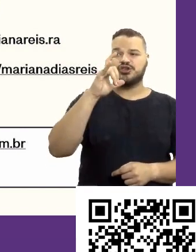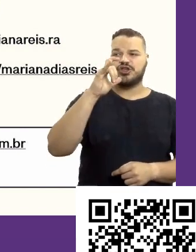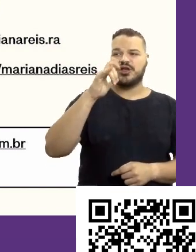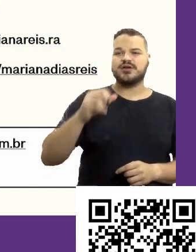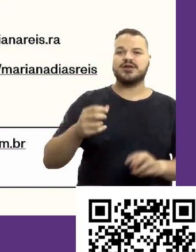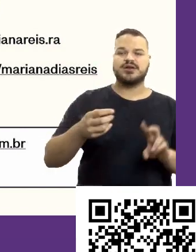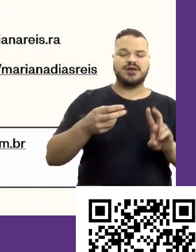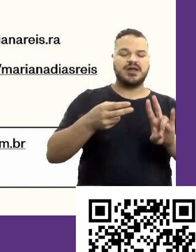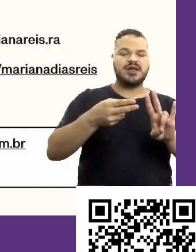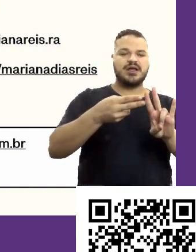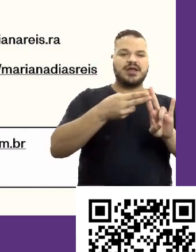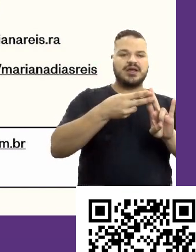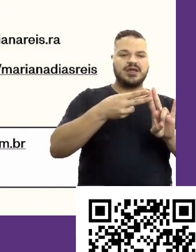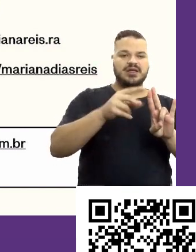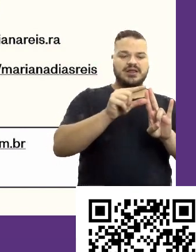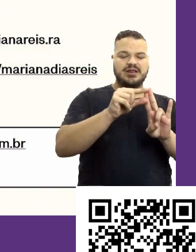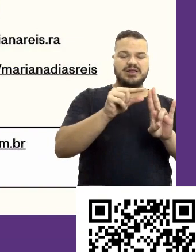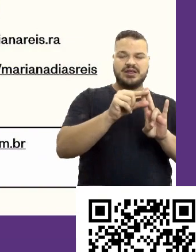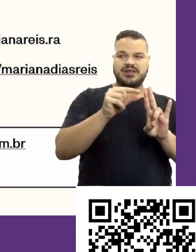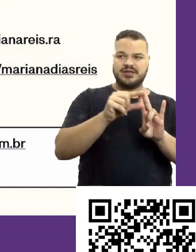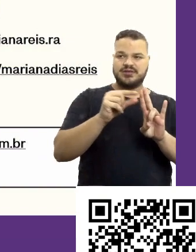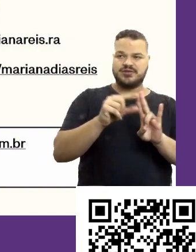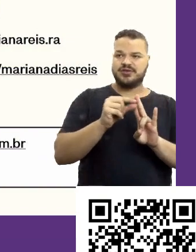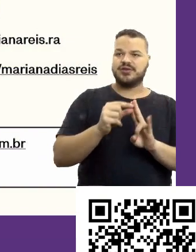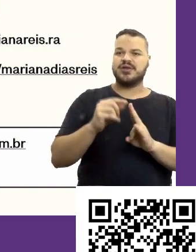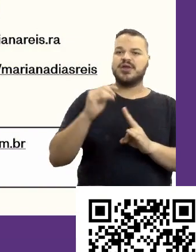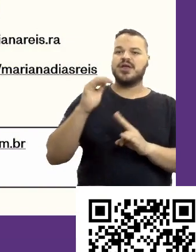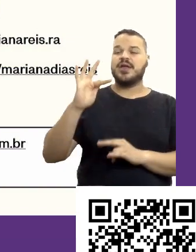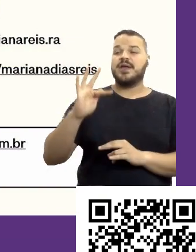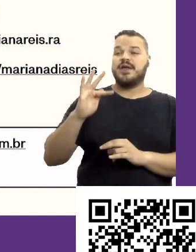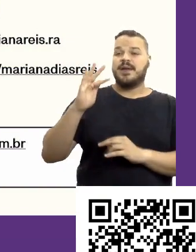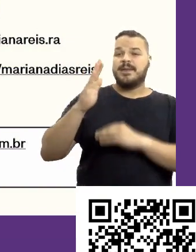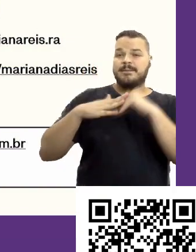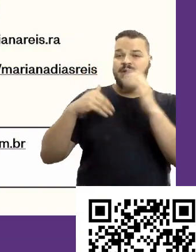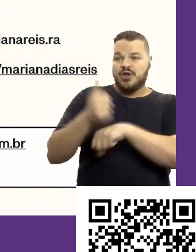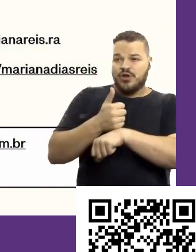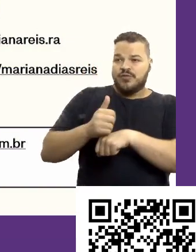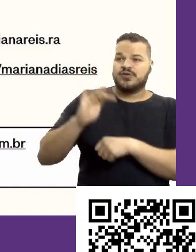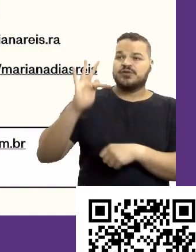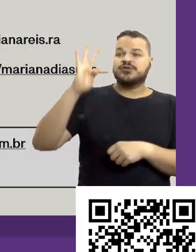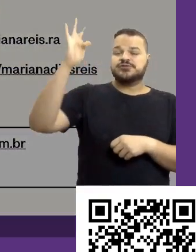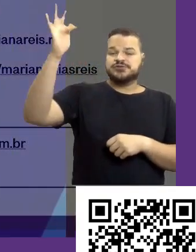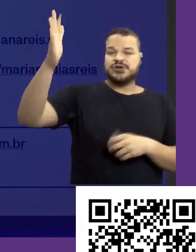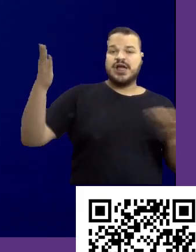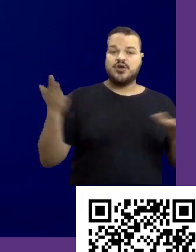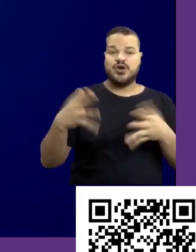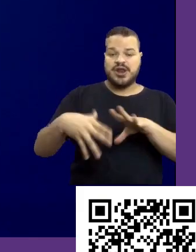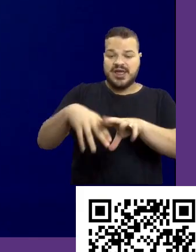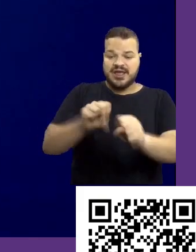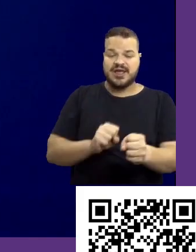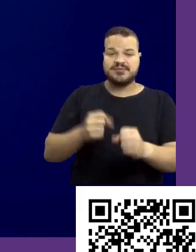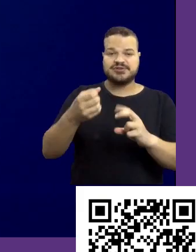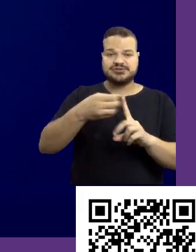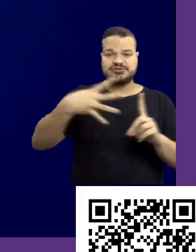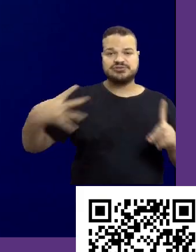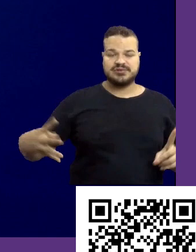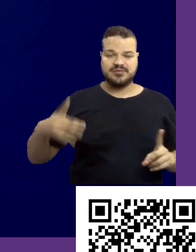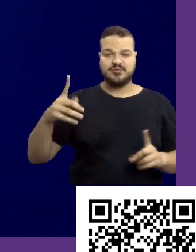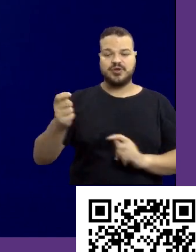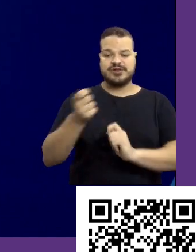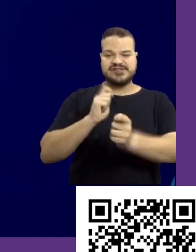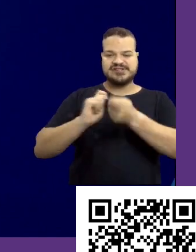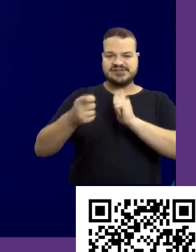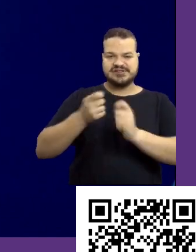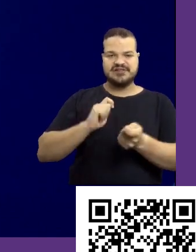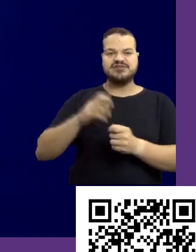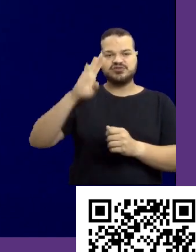vários conteúdos de carreira, profissional do futuro. Eu tô hoje com uma capacitação aberta de entrevista por competência